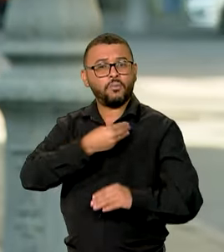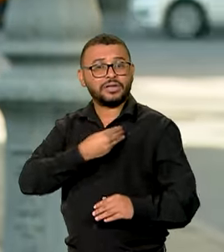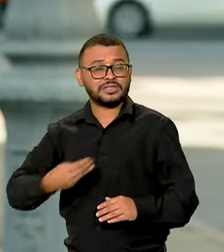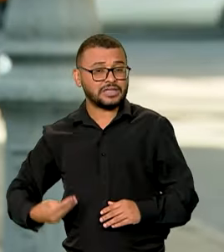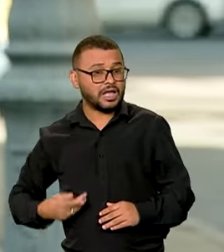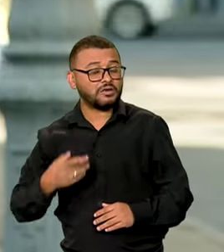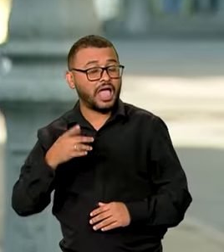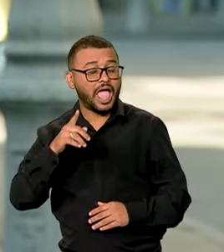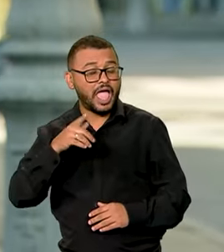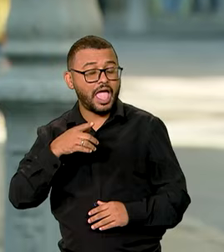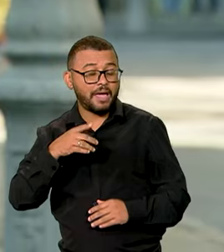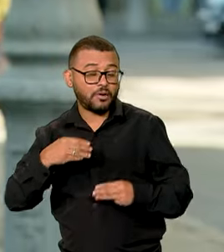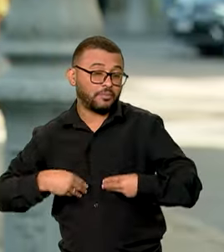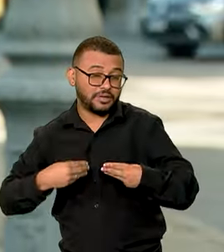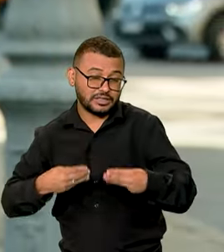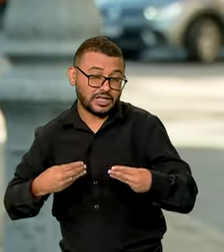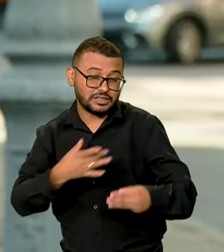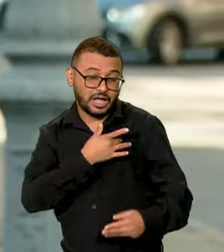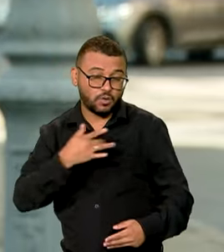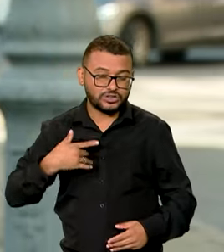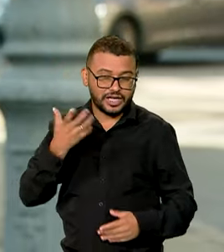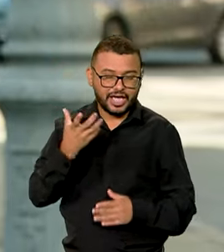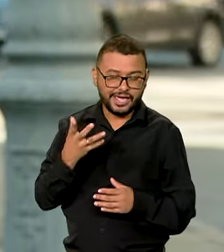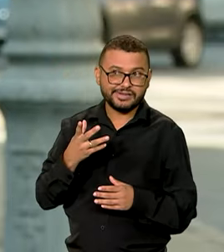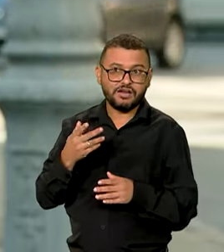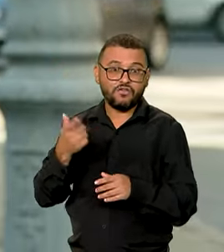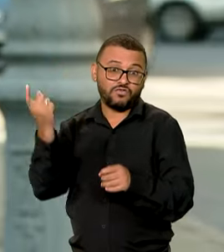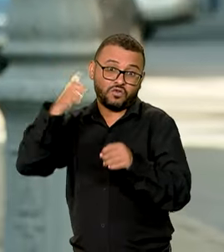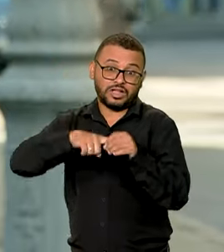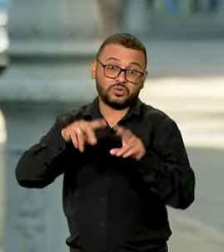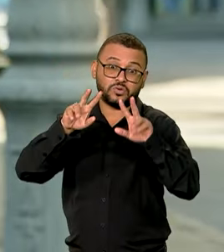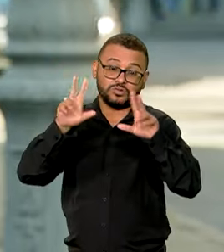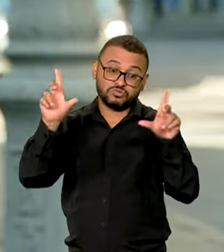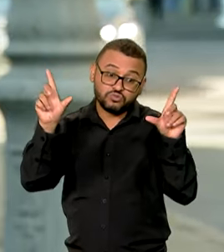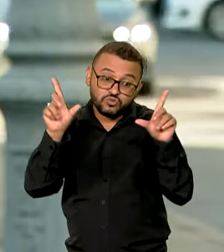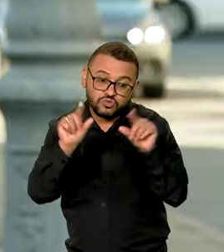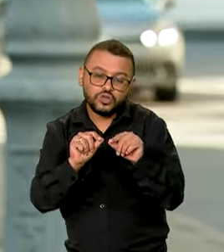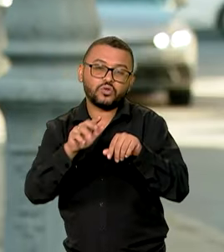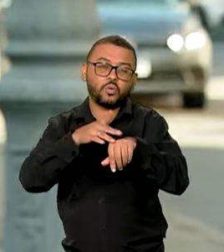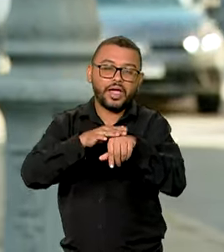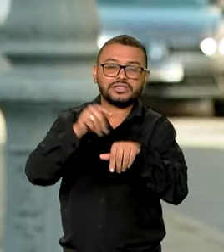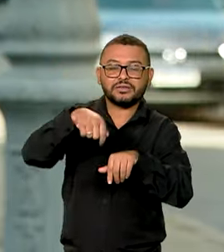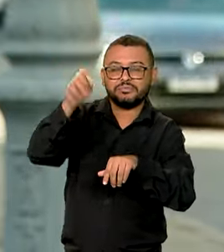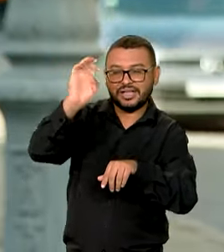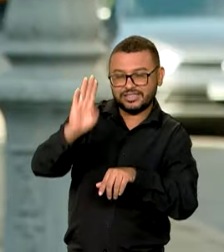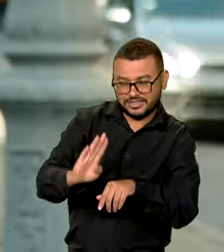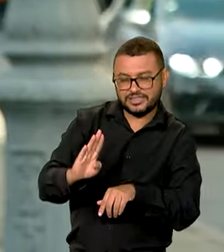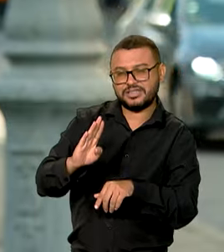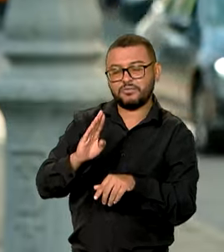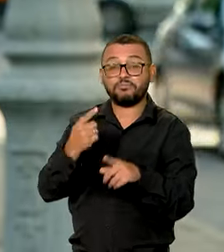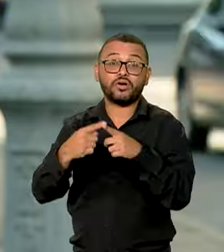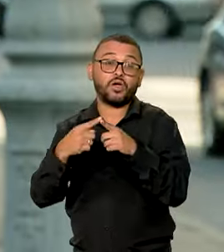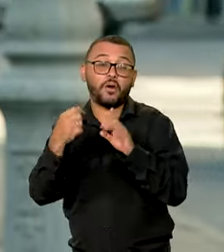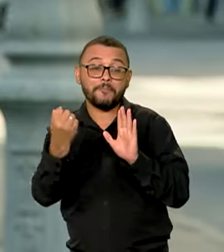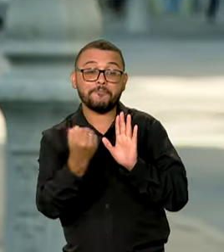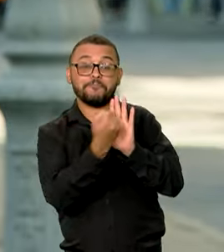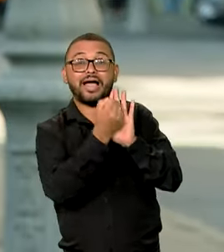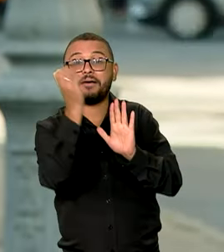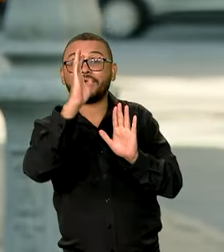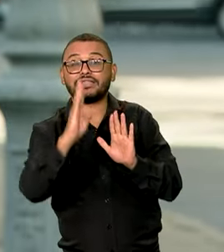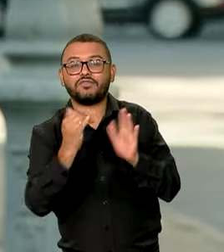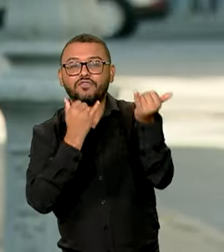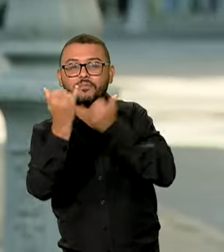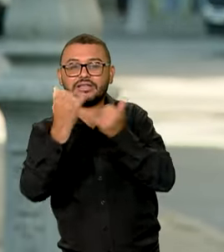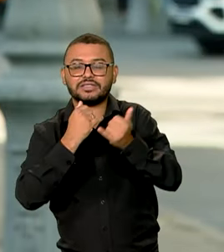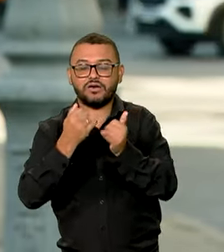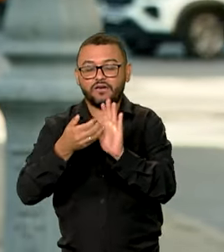da Saúde é reduzir o risco de reintrodução da doença no Brasil. O Brasil recebeu a certificação que estava livre da doença no